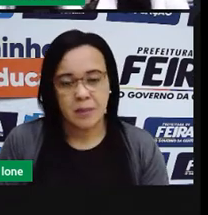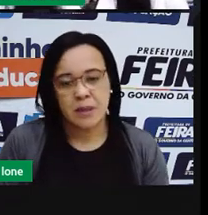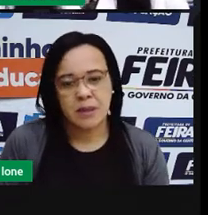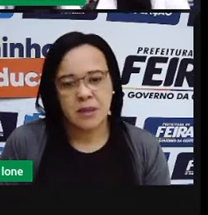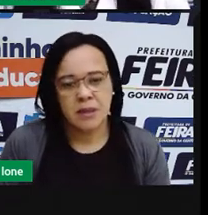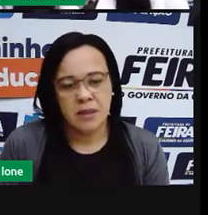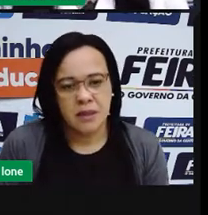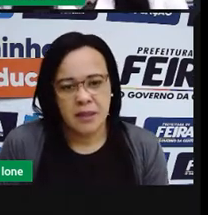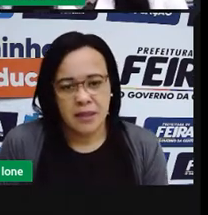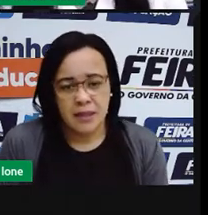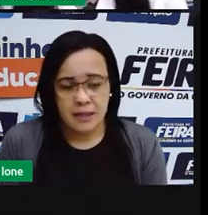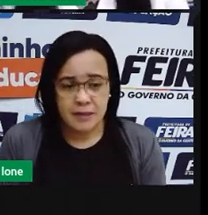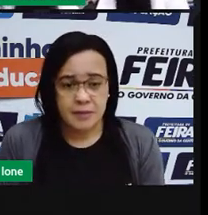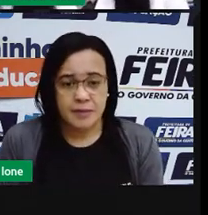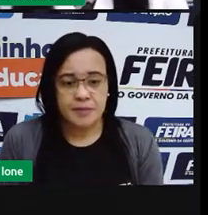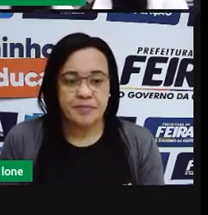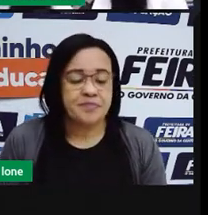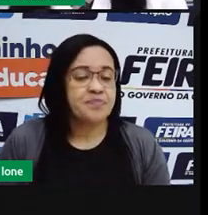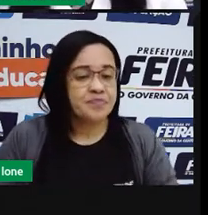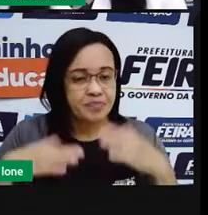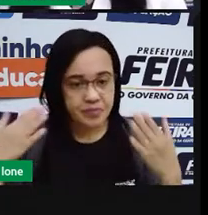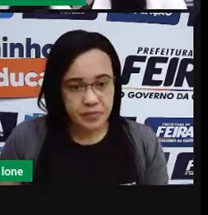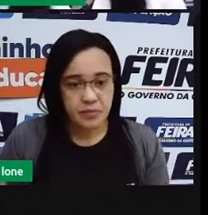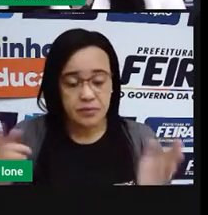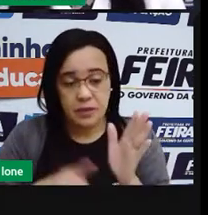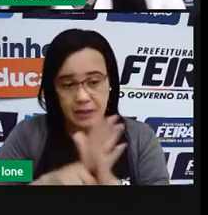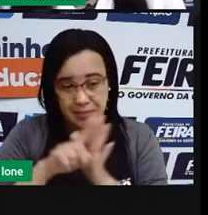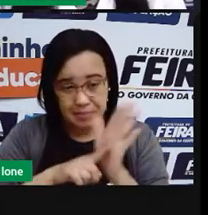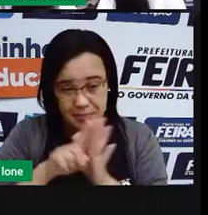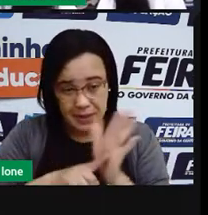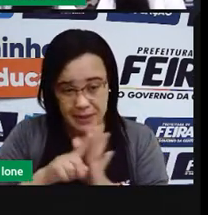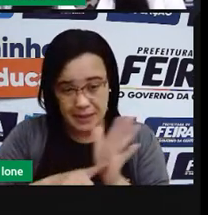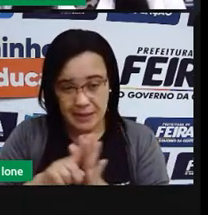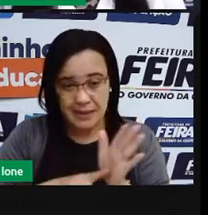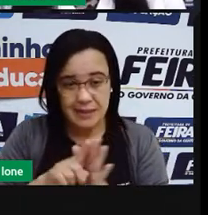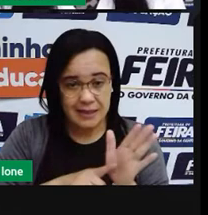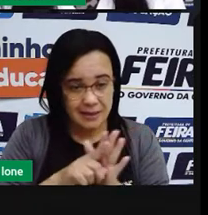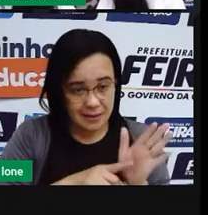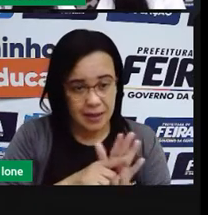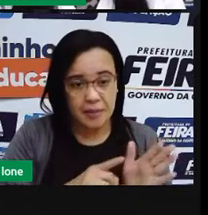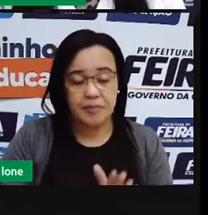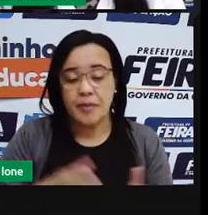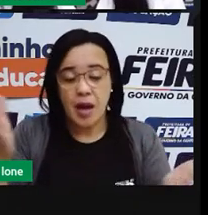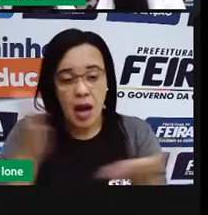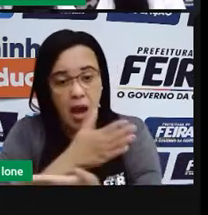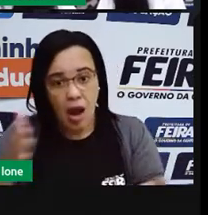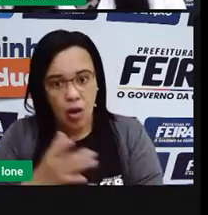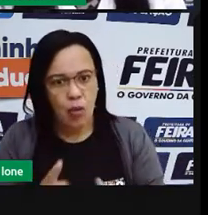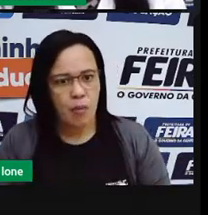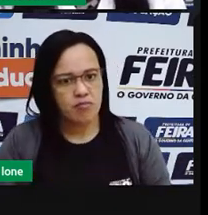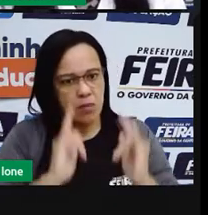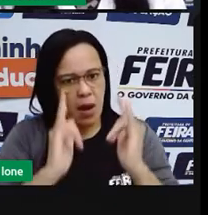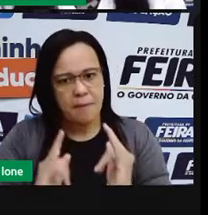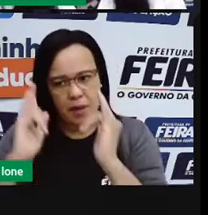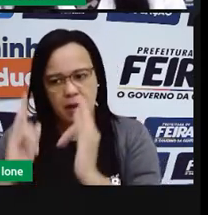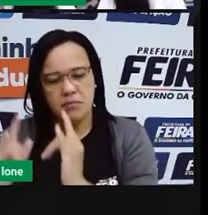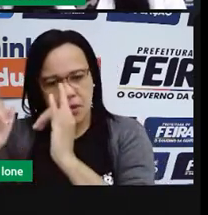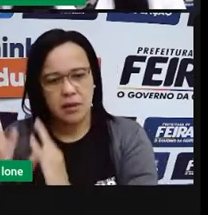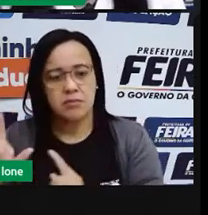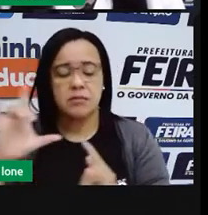Por exemplo, no evocamento, o gasto de água, em alguns apartamentos e o condomínio de espeso.